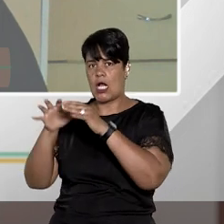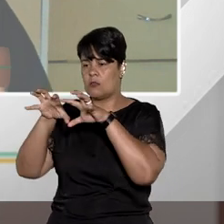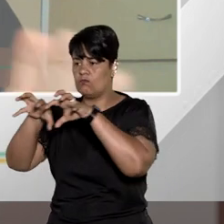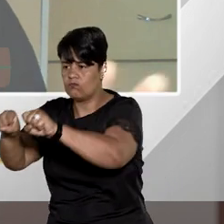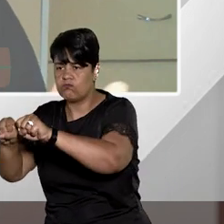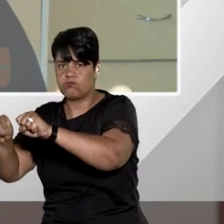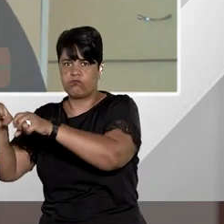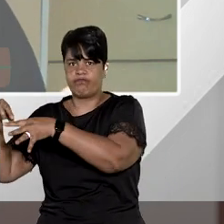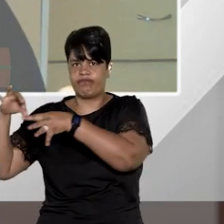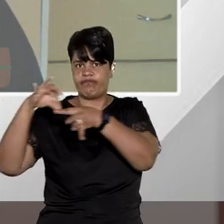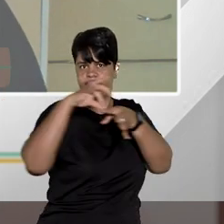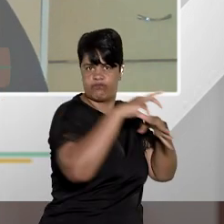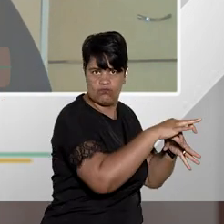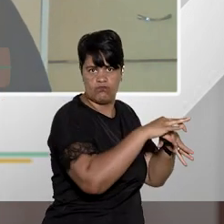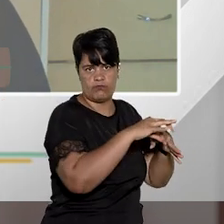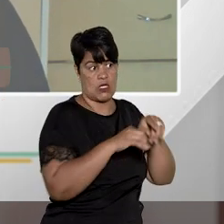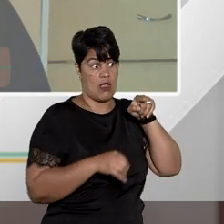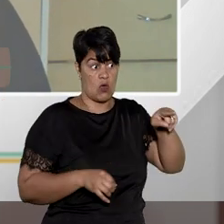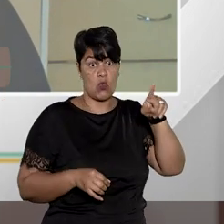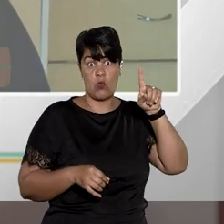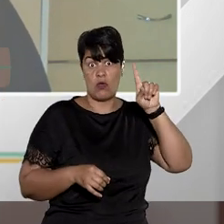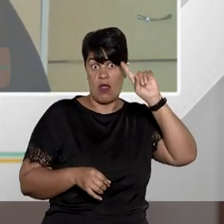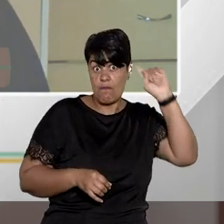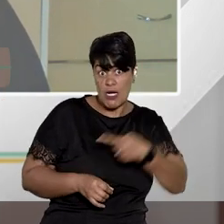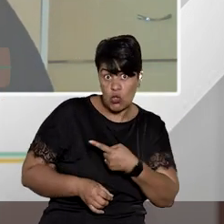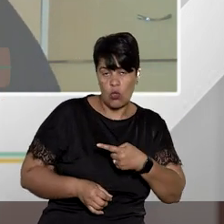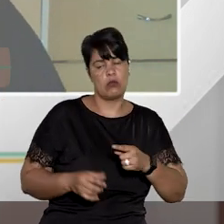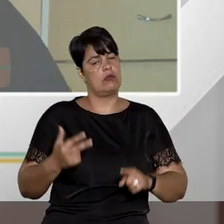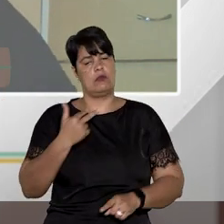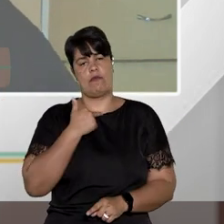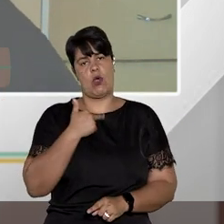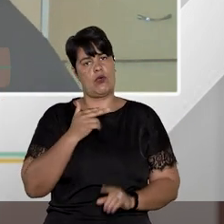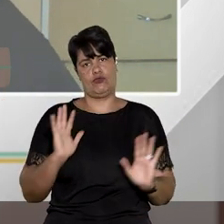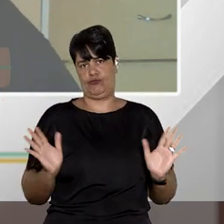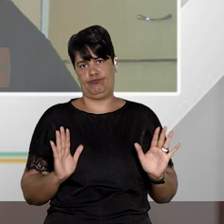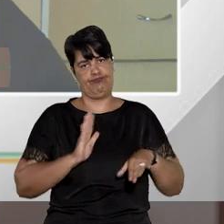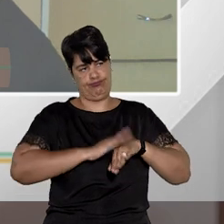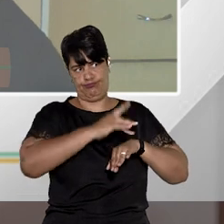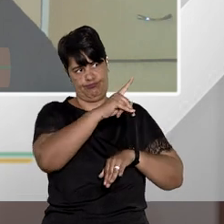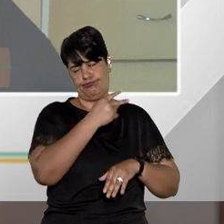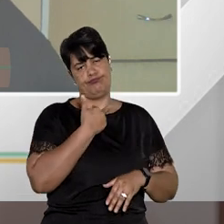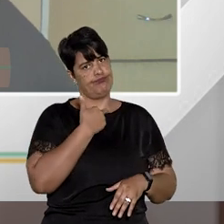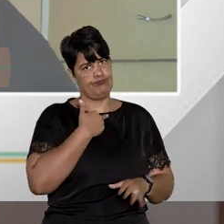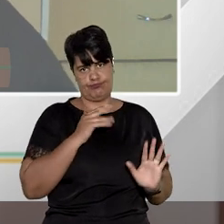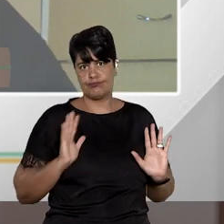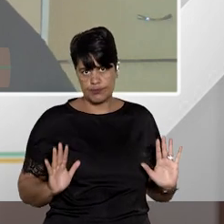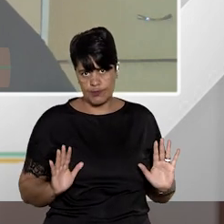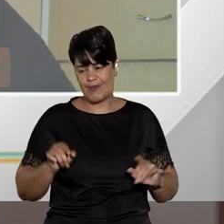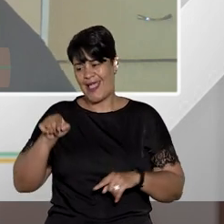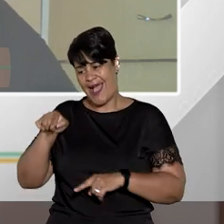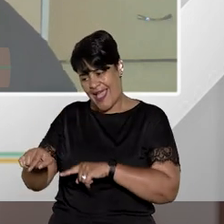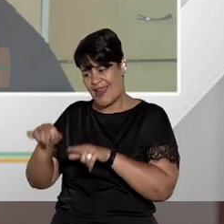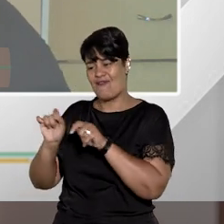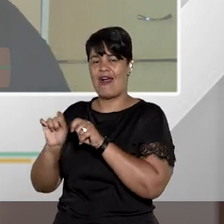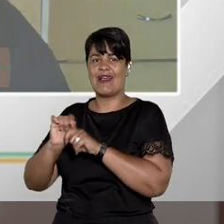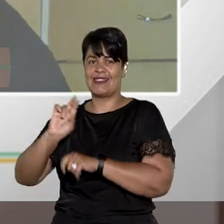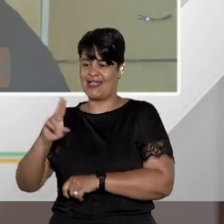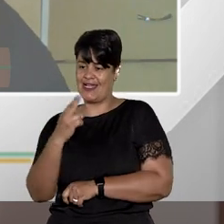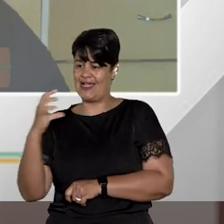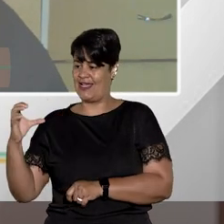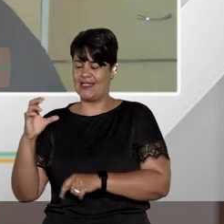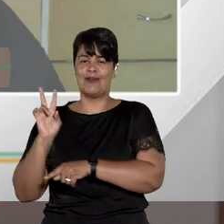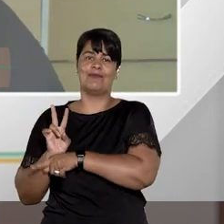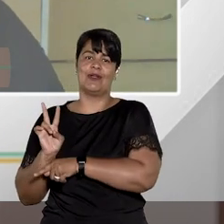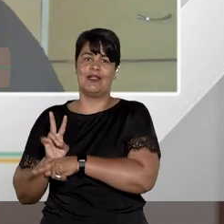uma pessoa. O delegado que determinou. Isso não pode, isso não é cabível. E aí, a pessoa entra, então, com habeas corpus preventivo,